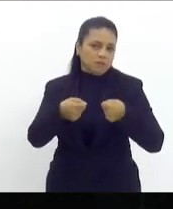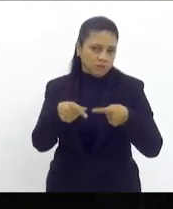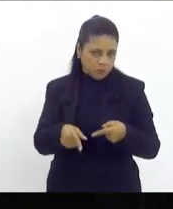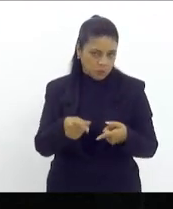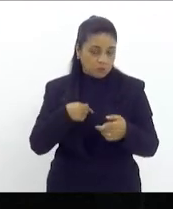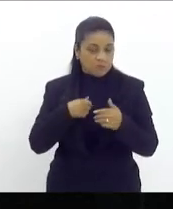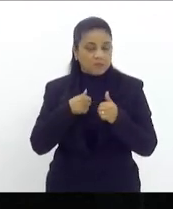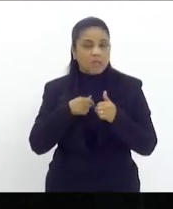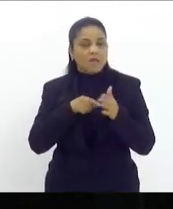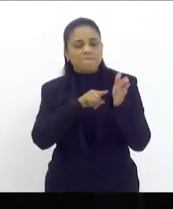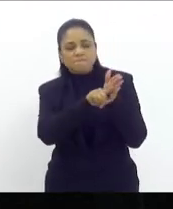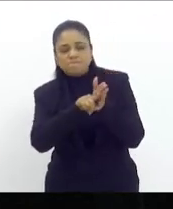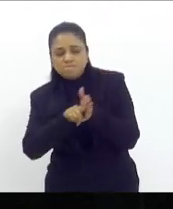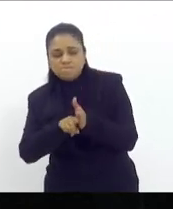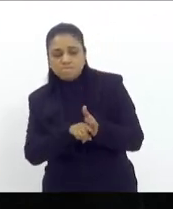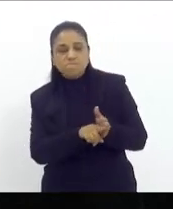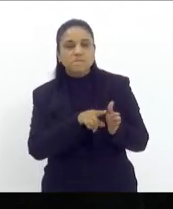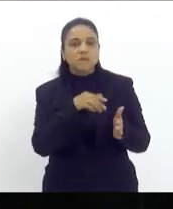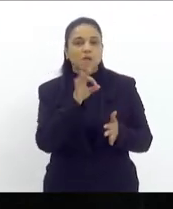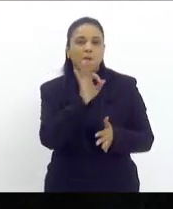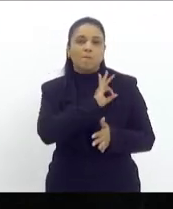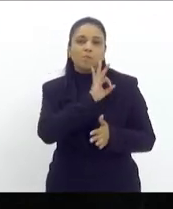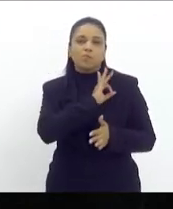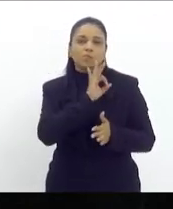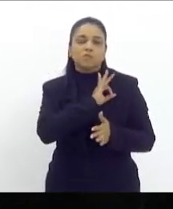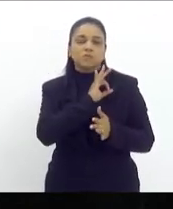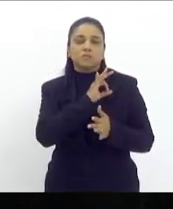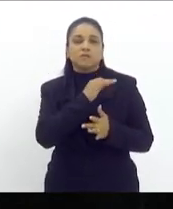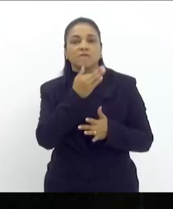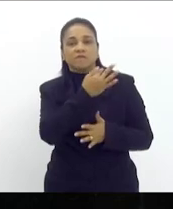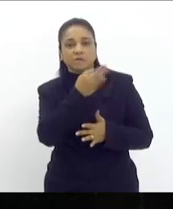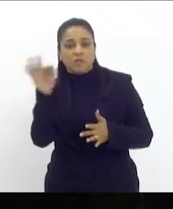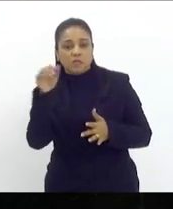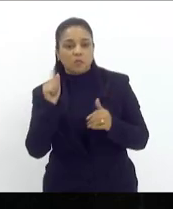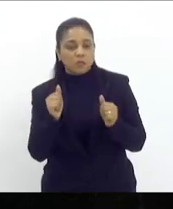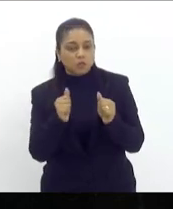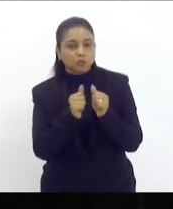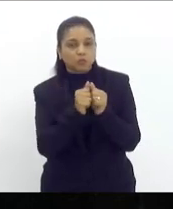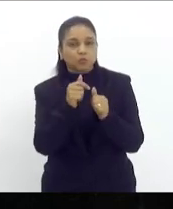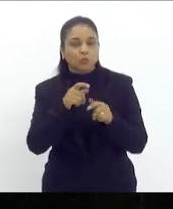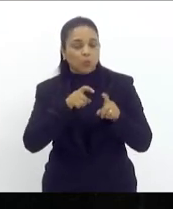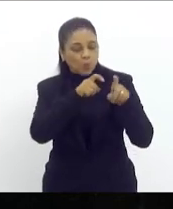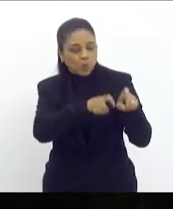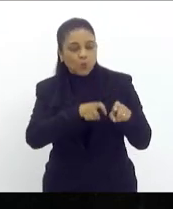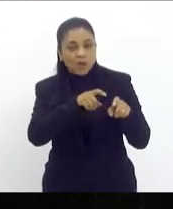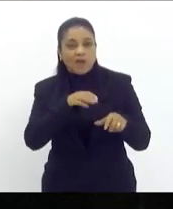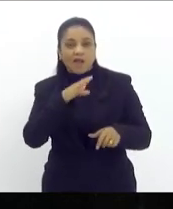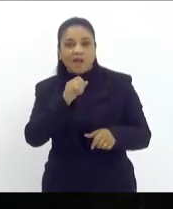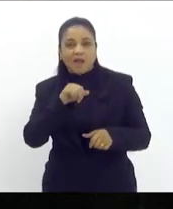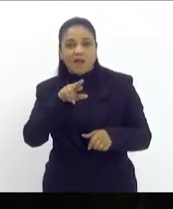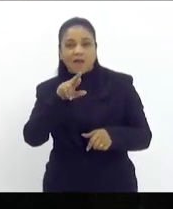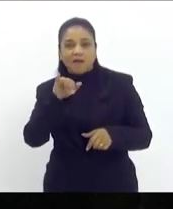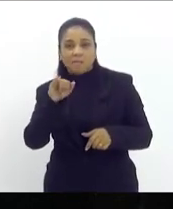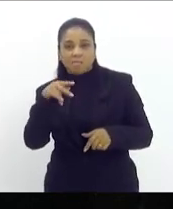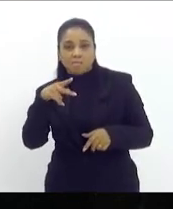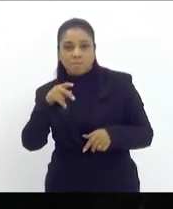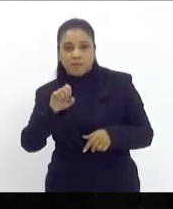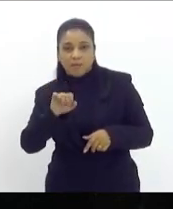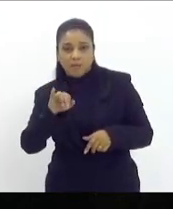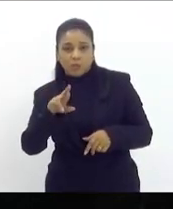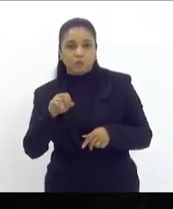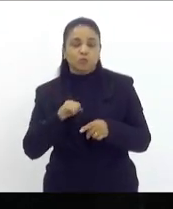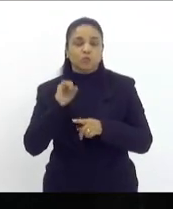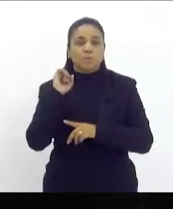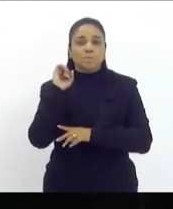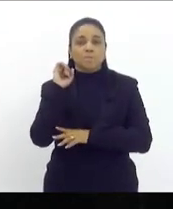investigado pela polícia federal por estar macumunado com garimpeiros com grileiros com madeireiros com